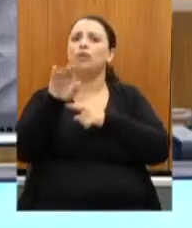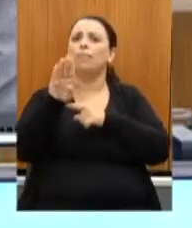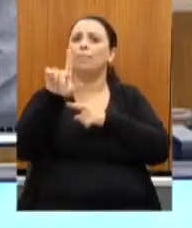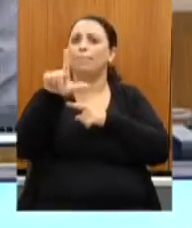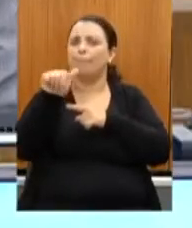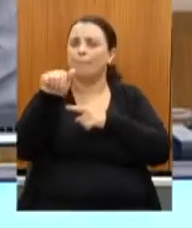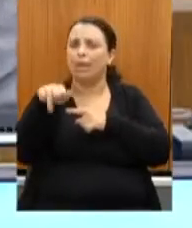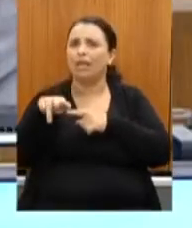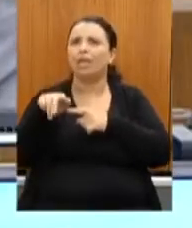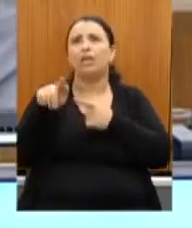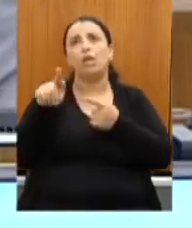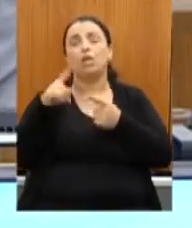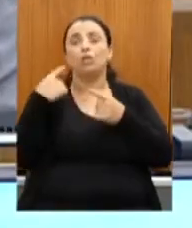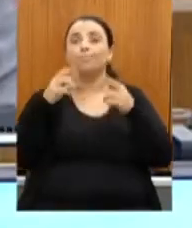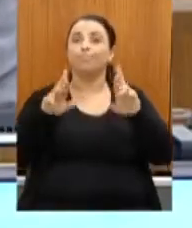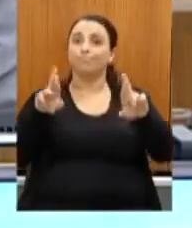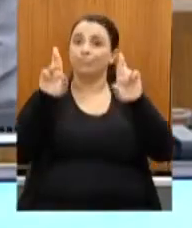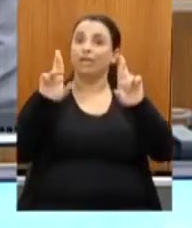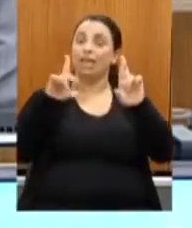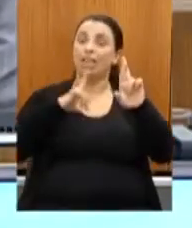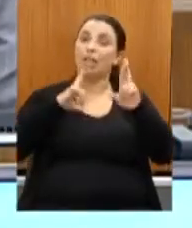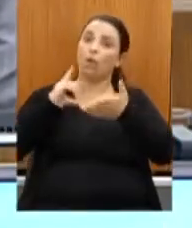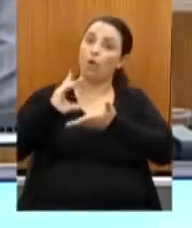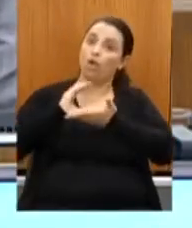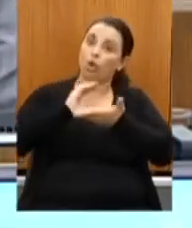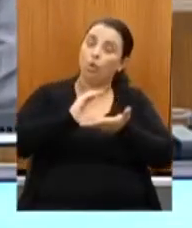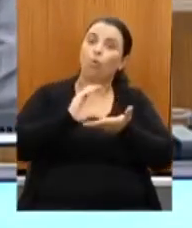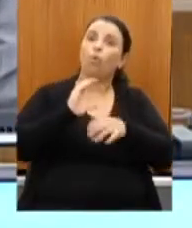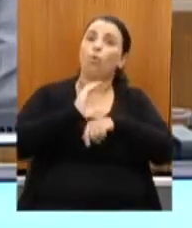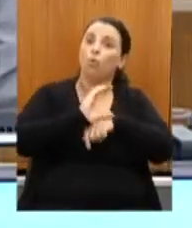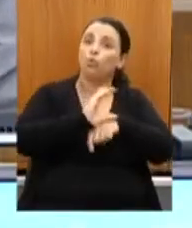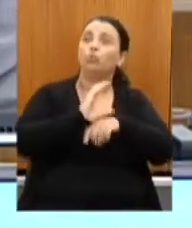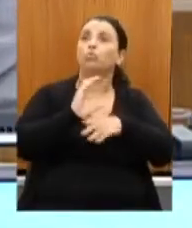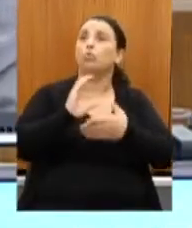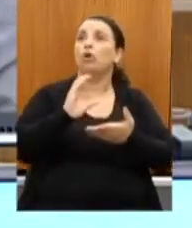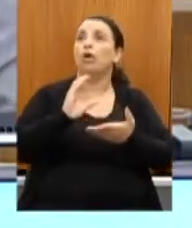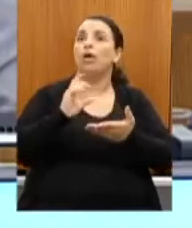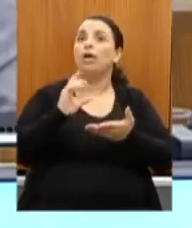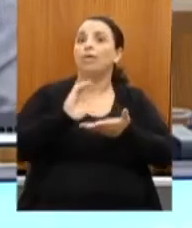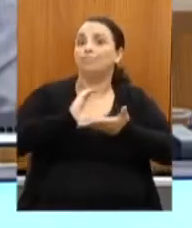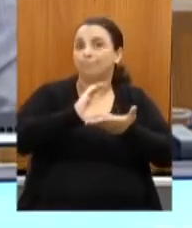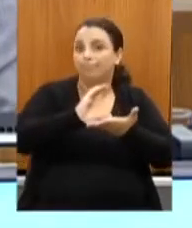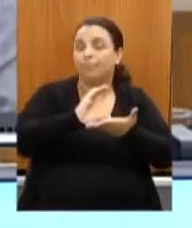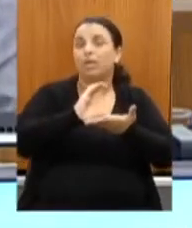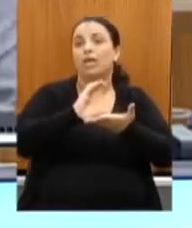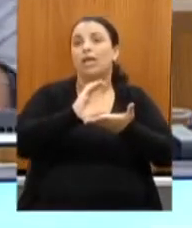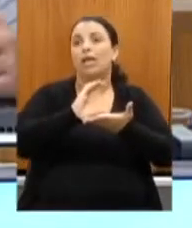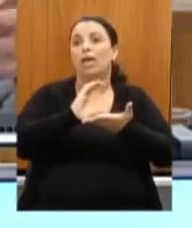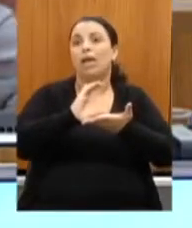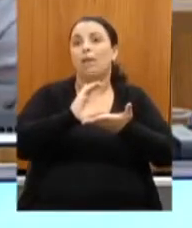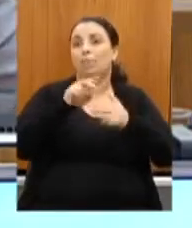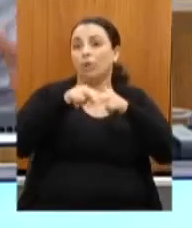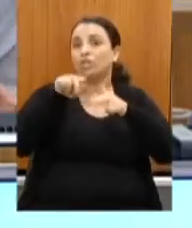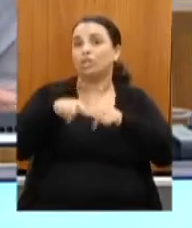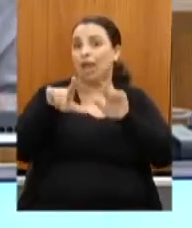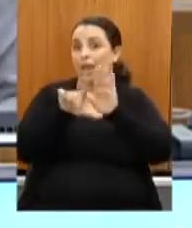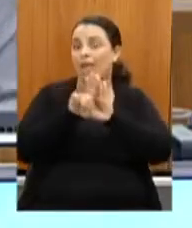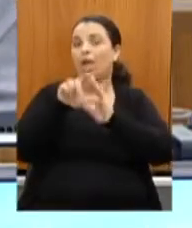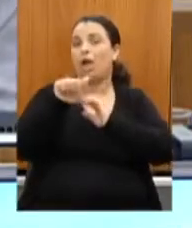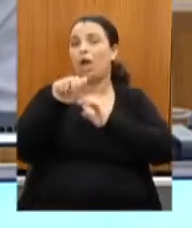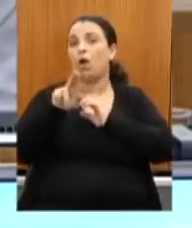ano, recurso que retornar da lei Aldeblanc, nós vamos fazer novos editais para continuar